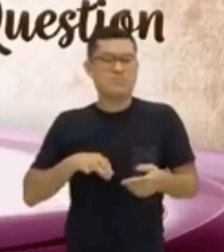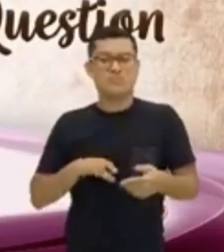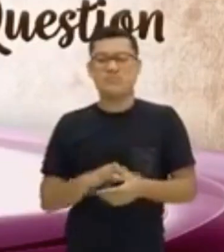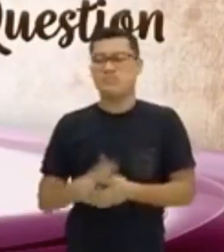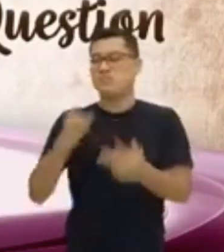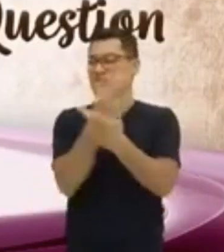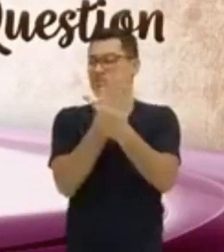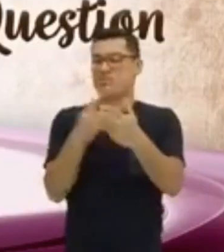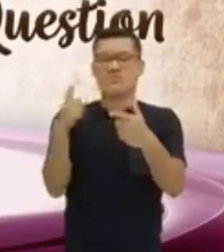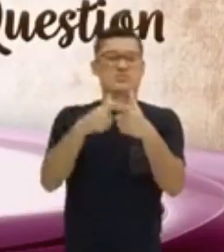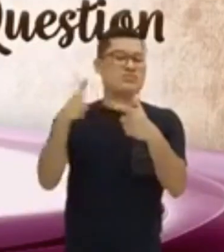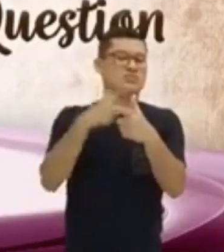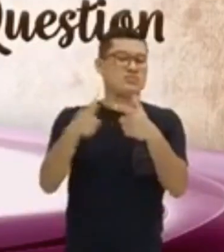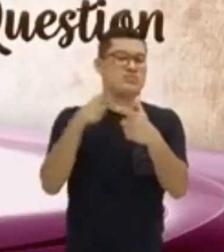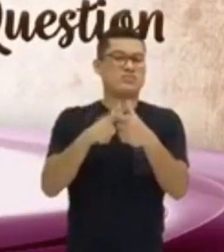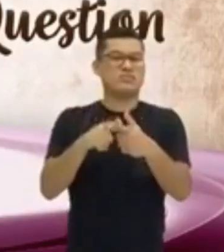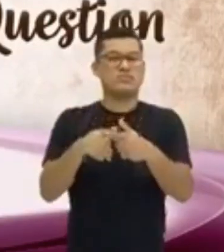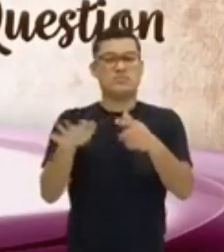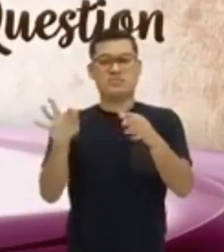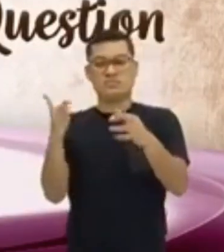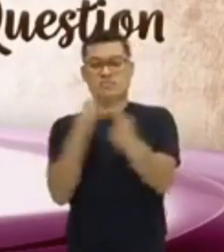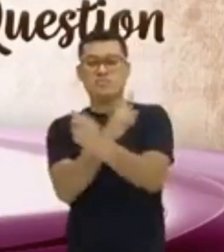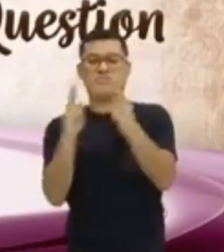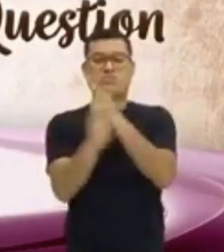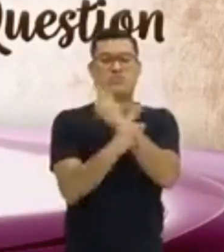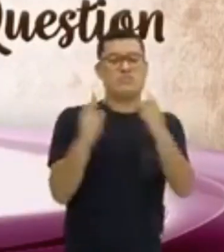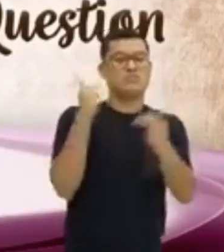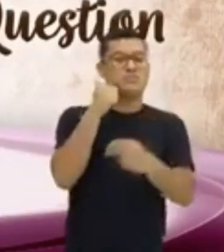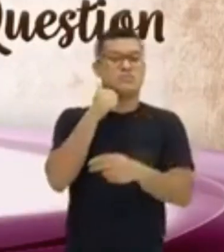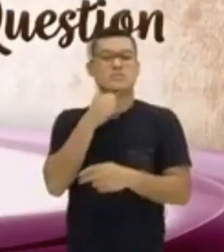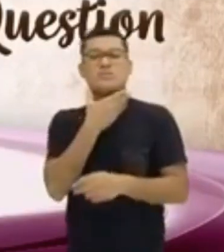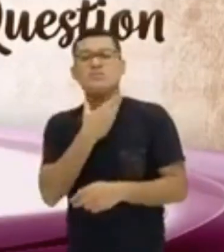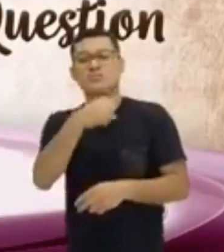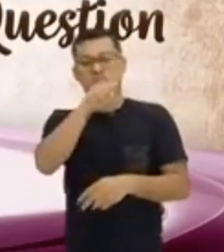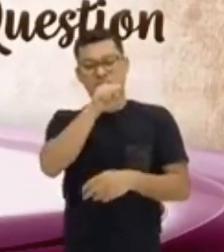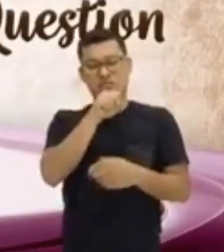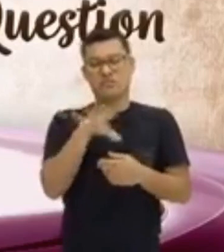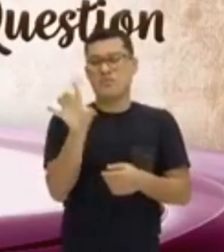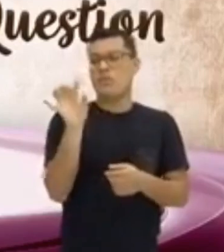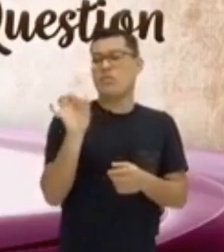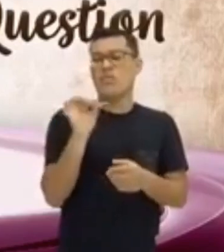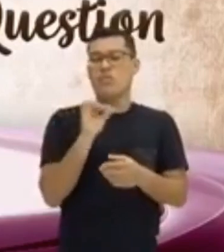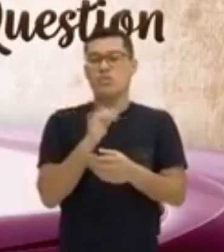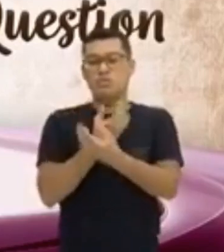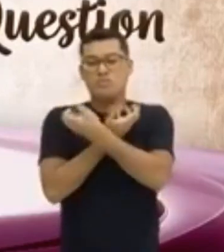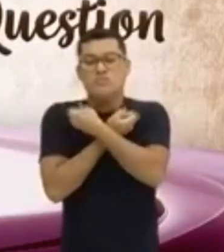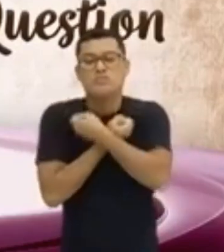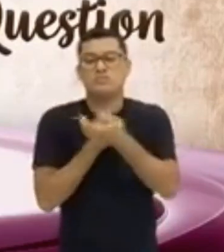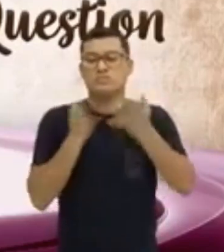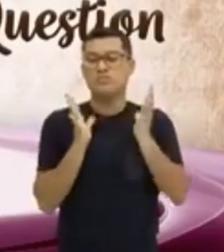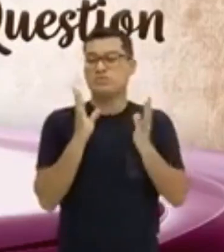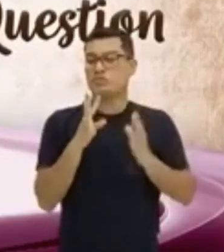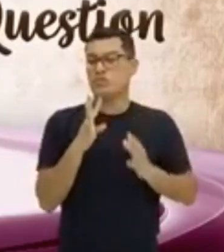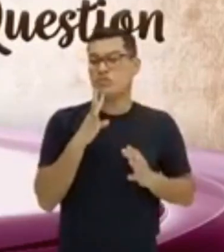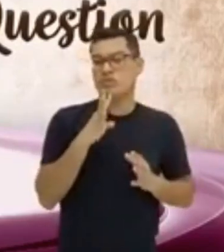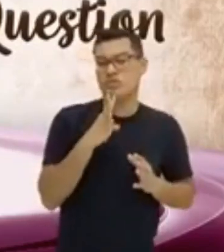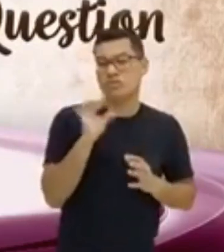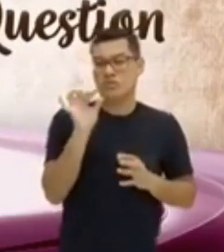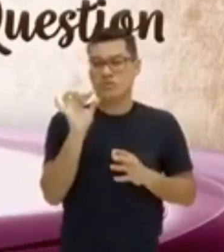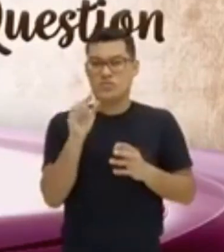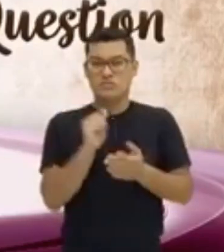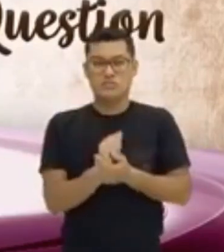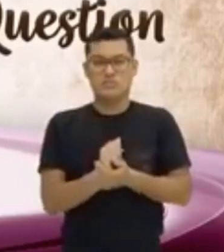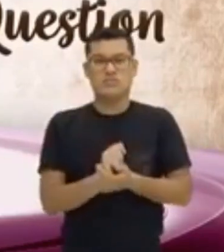relação de pai. Então, você vai conhecer um pouco de William Shakespeare através da biography, da